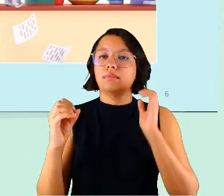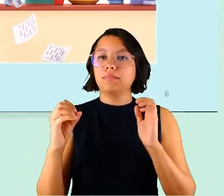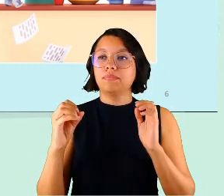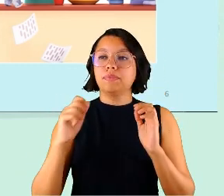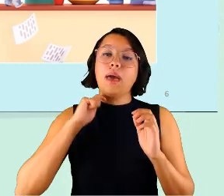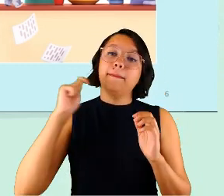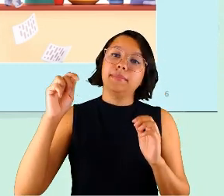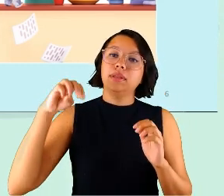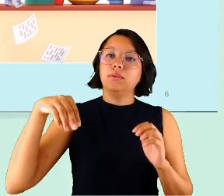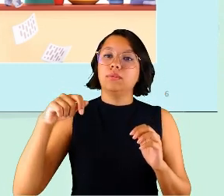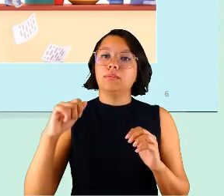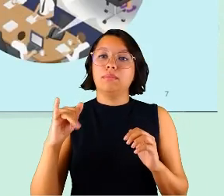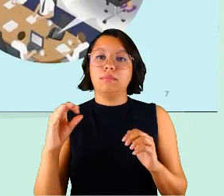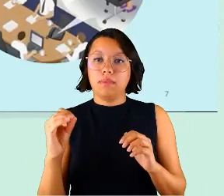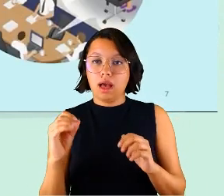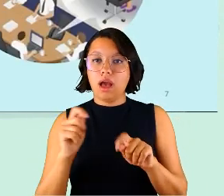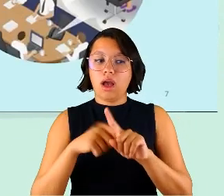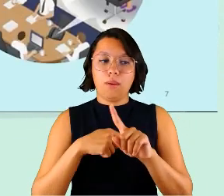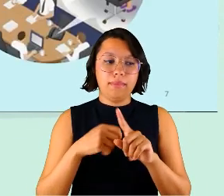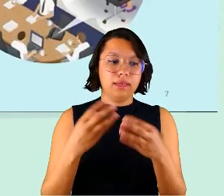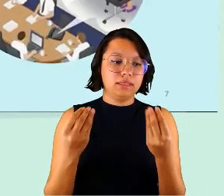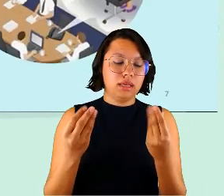abril e maio eram muito